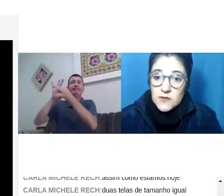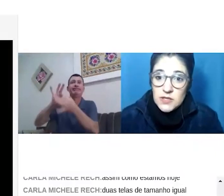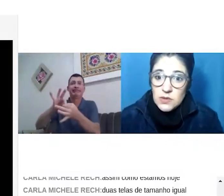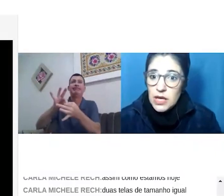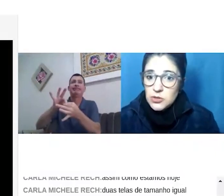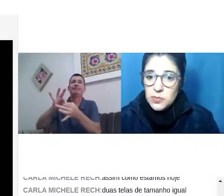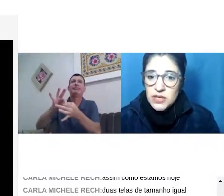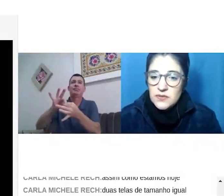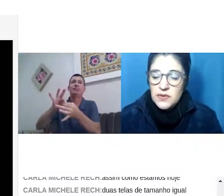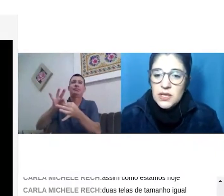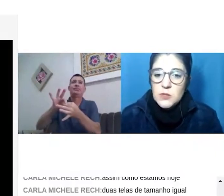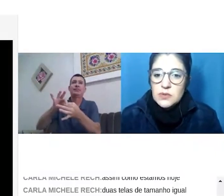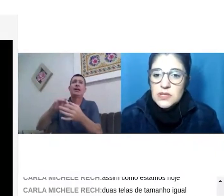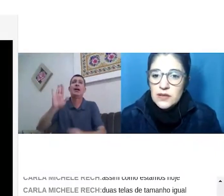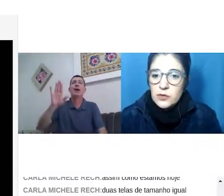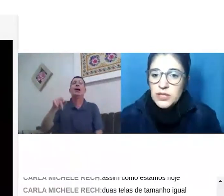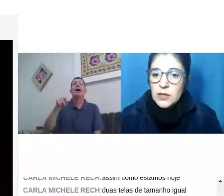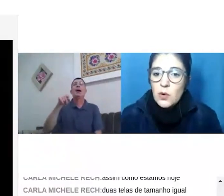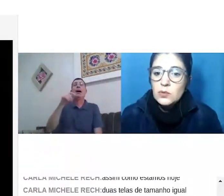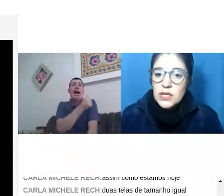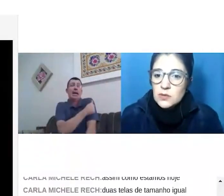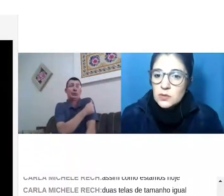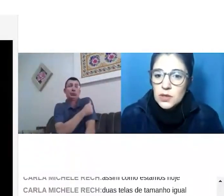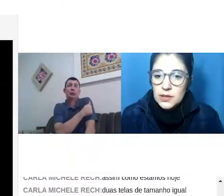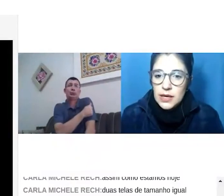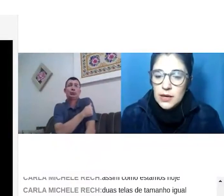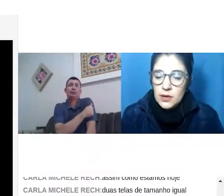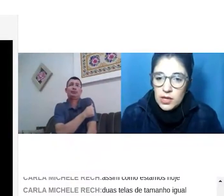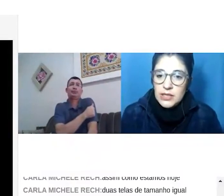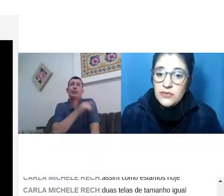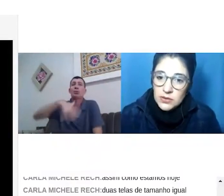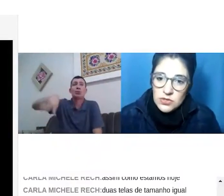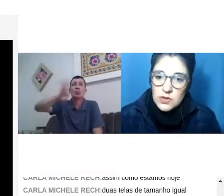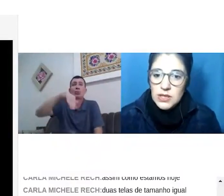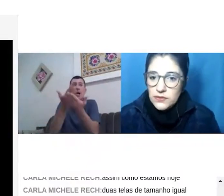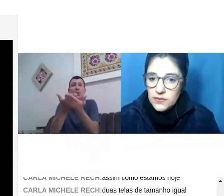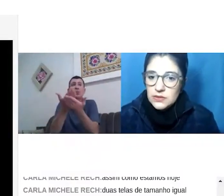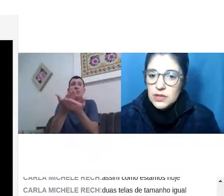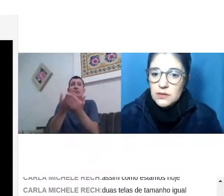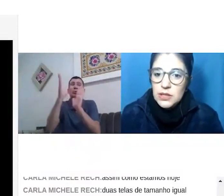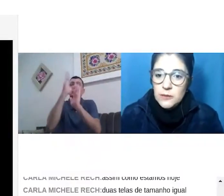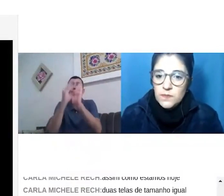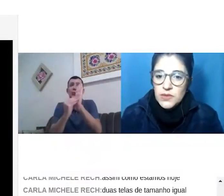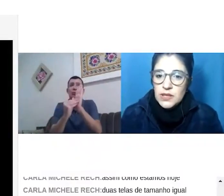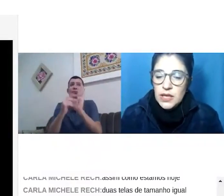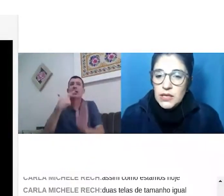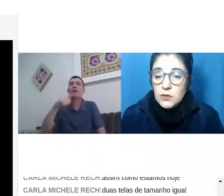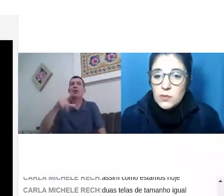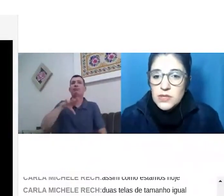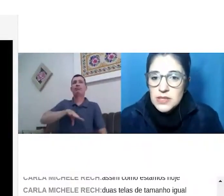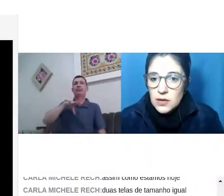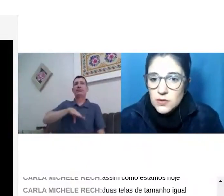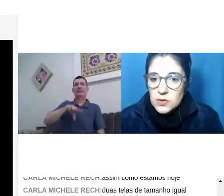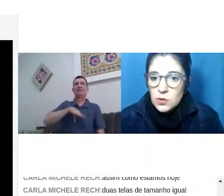e aí às vezes o intérprete parece que fica responsável para dar o contexto né? olha, ele está falando disso aqui ele está falando daquilo ali né? em